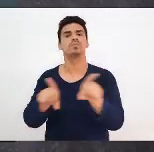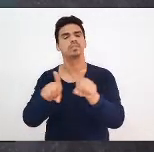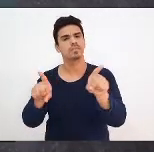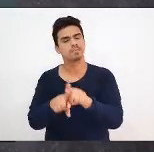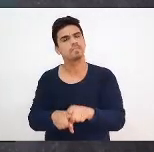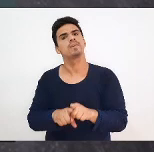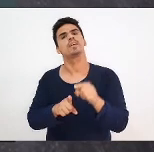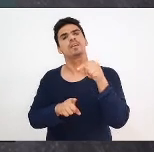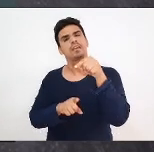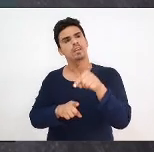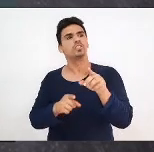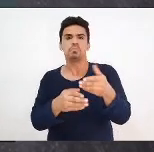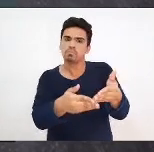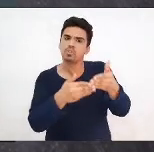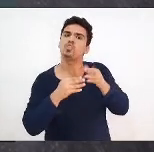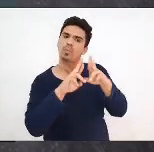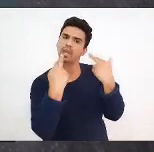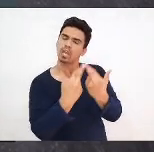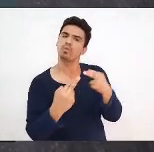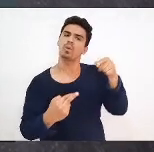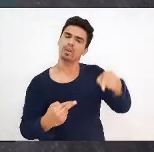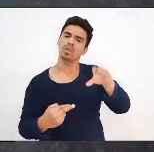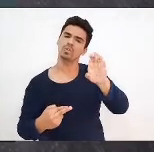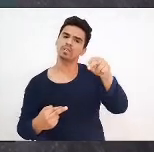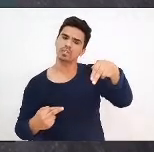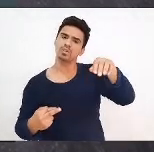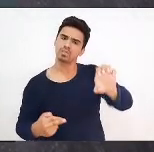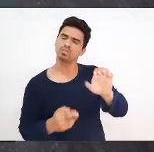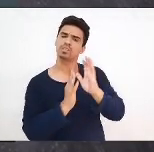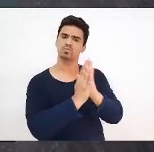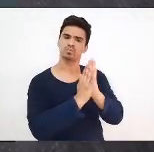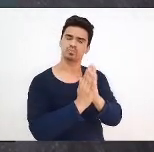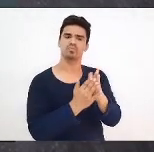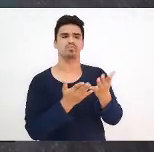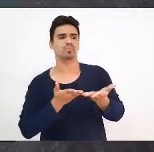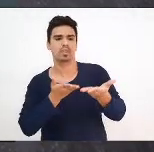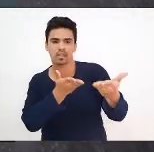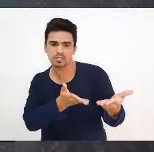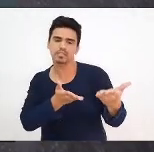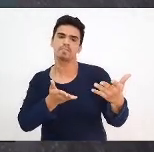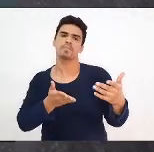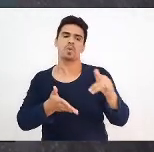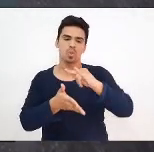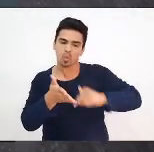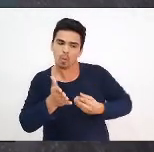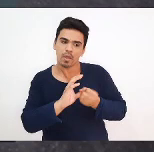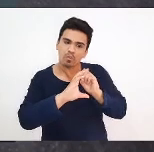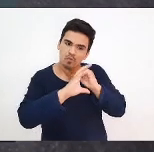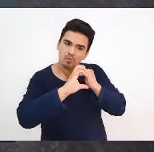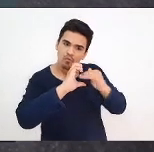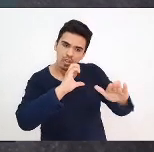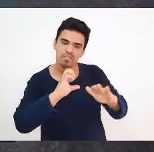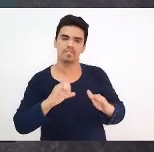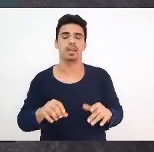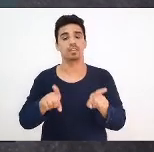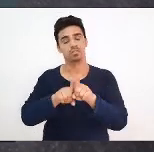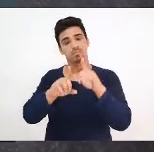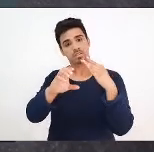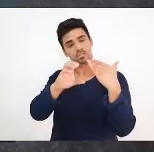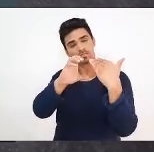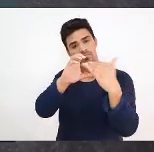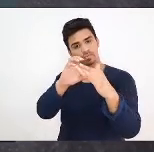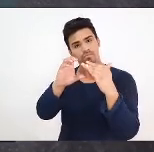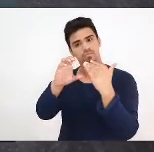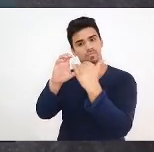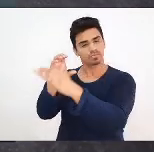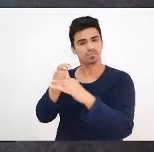Educação que nos recebeu, esse documento também foi enviado à CIRTE do Conselho Nacional